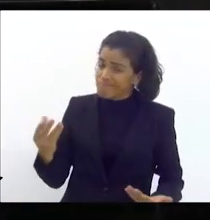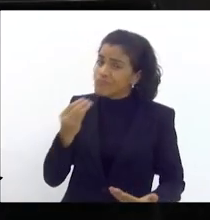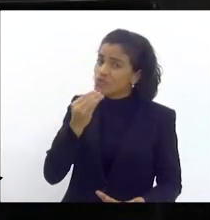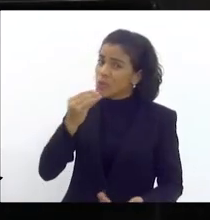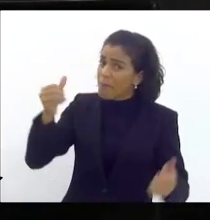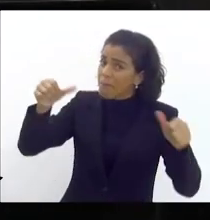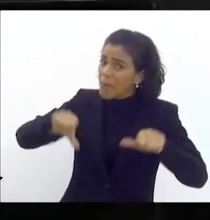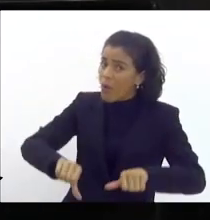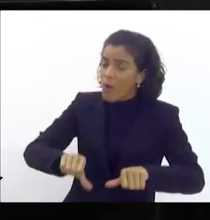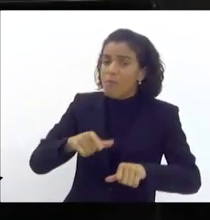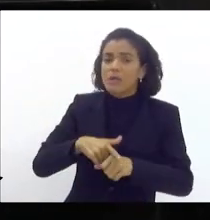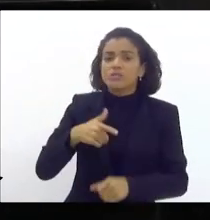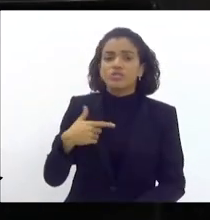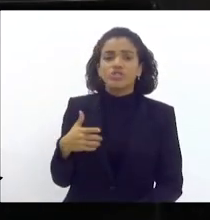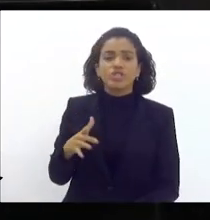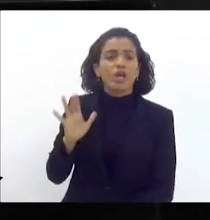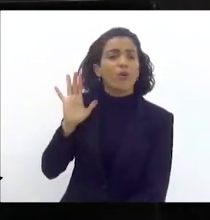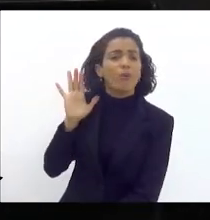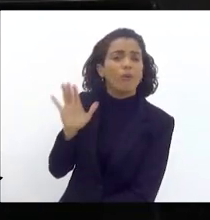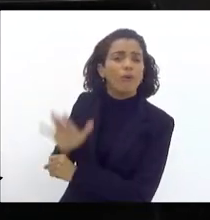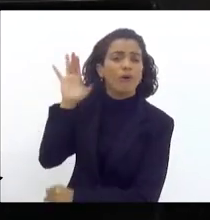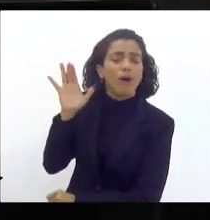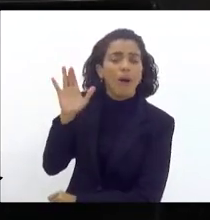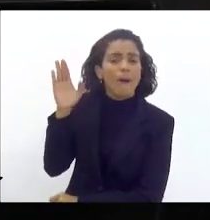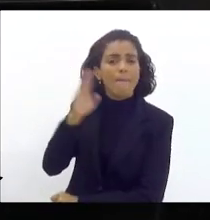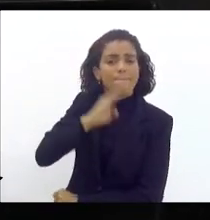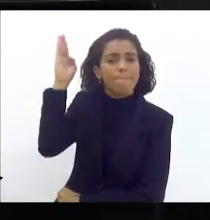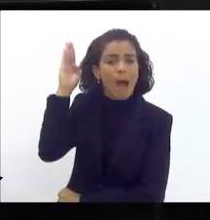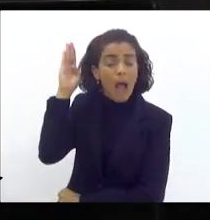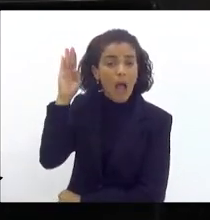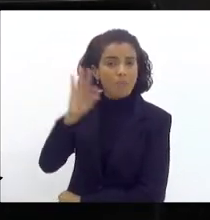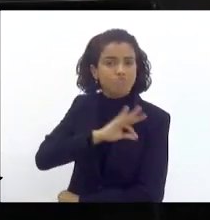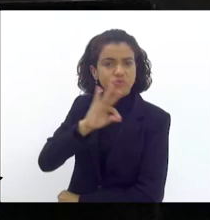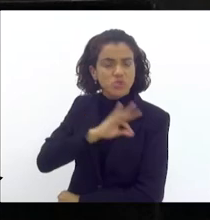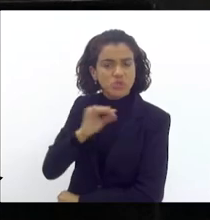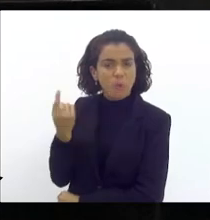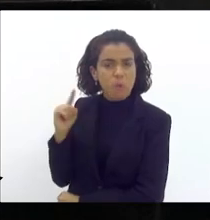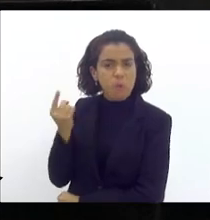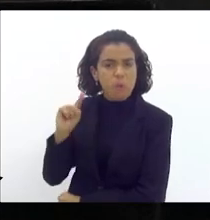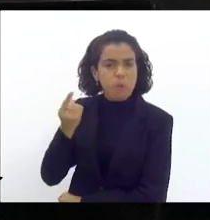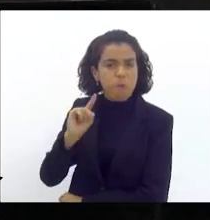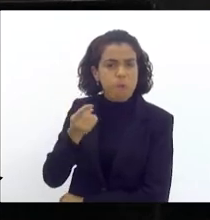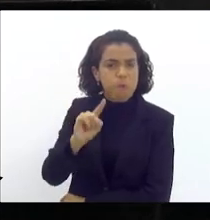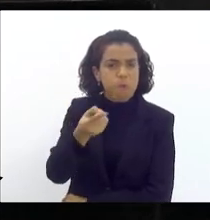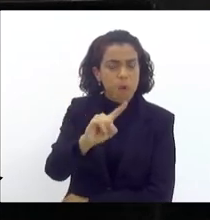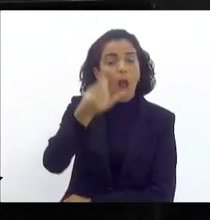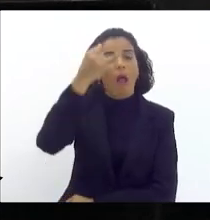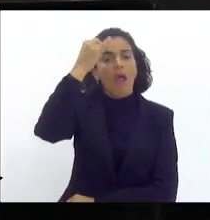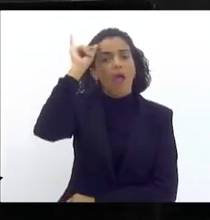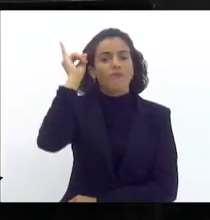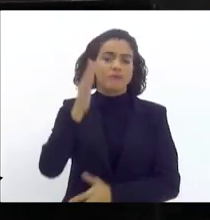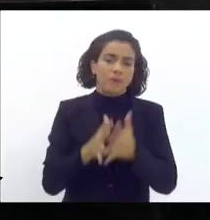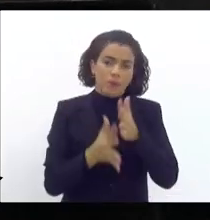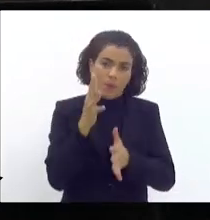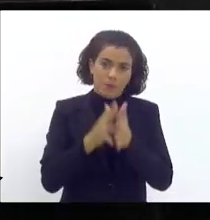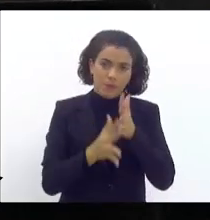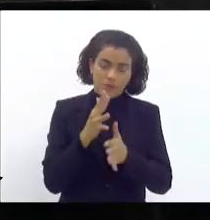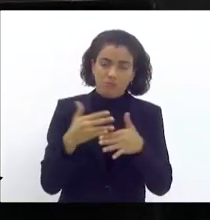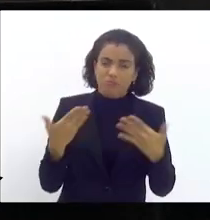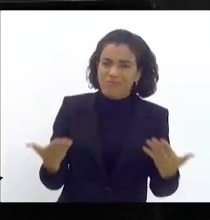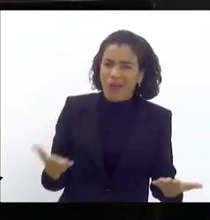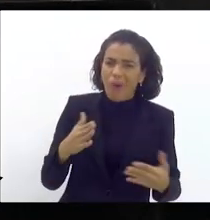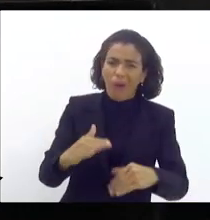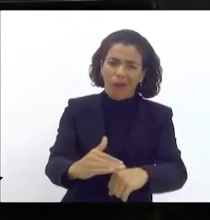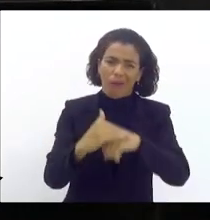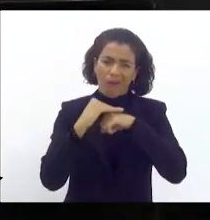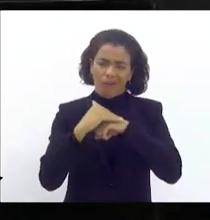graças ao botão de pânico que tem na escola, o policial chegou muito rápido, evitando que as coisas fossem diferentes. Então não venha